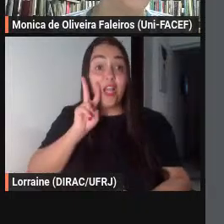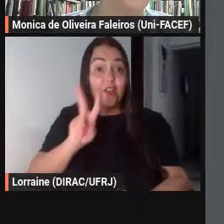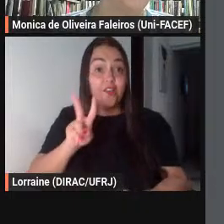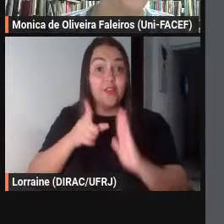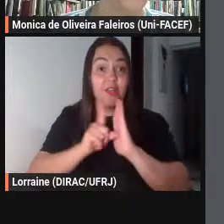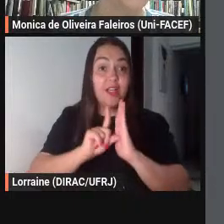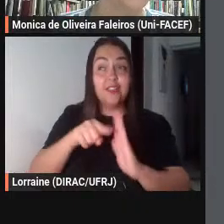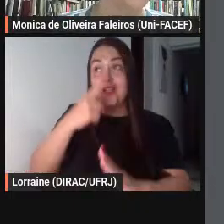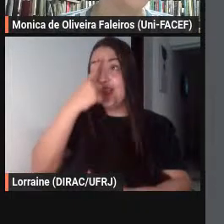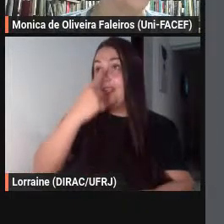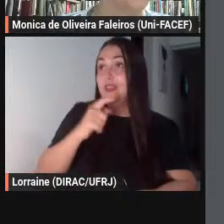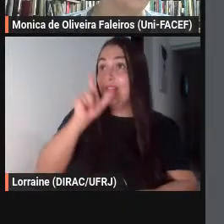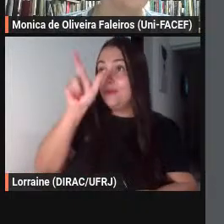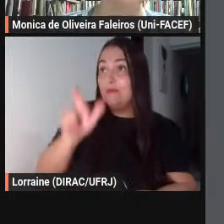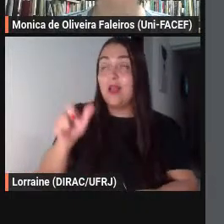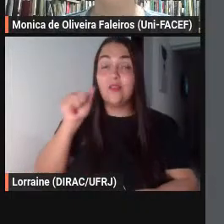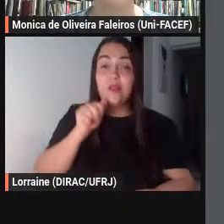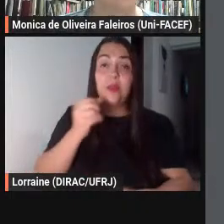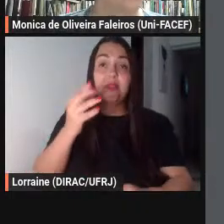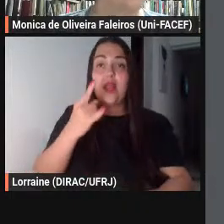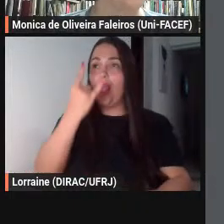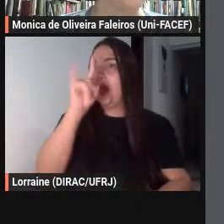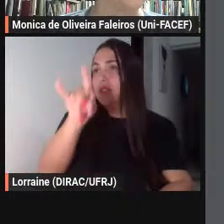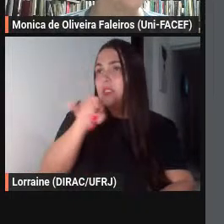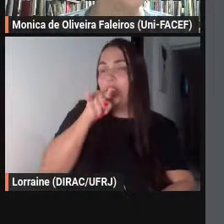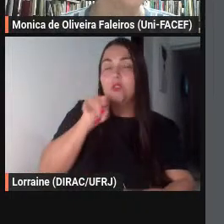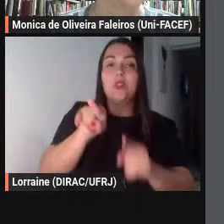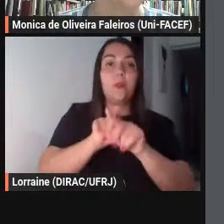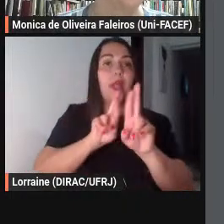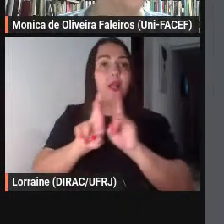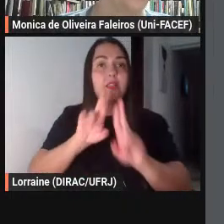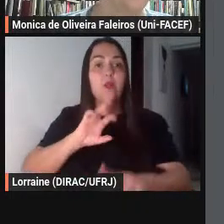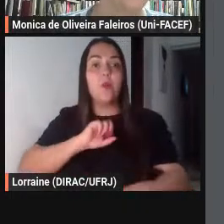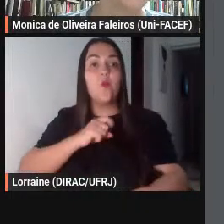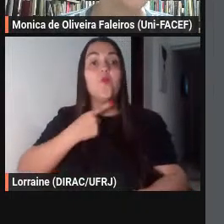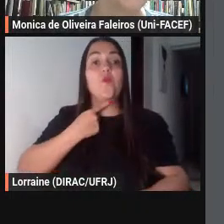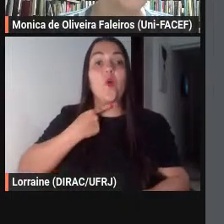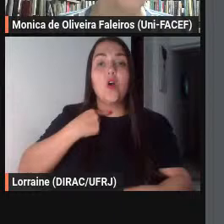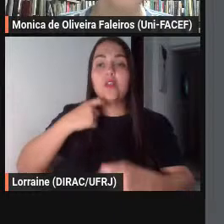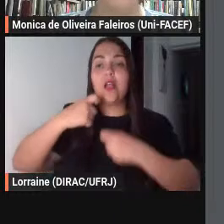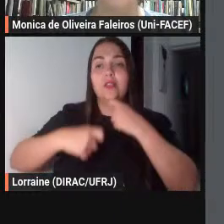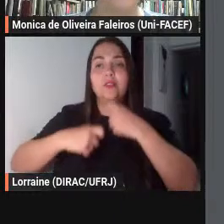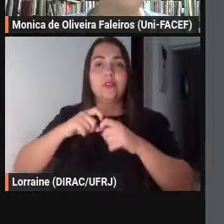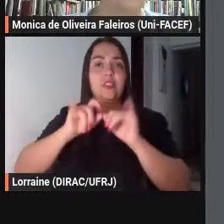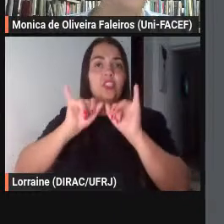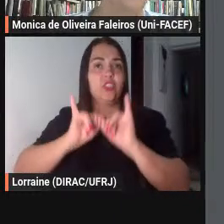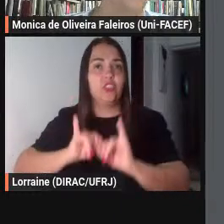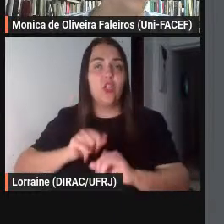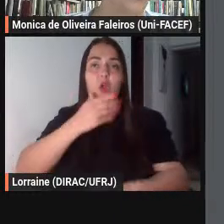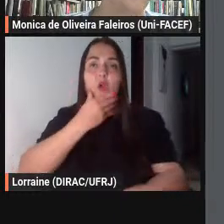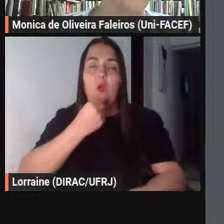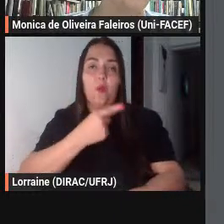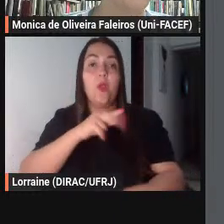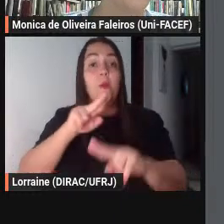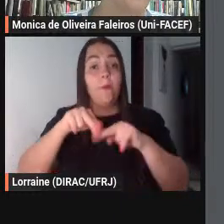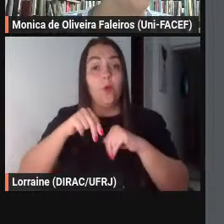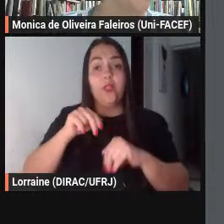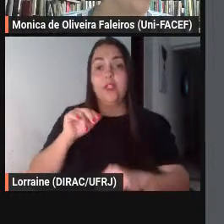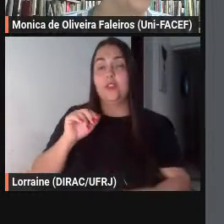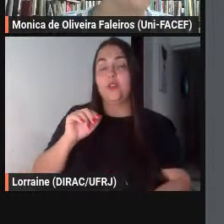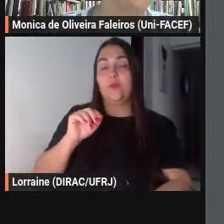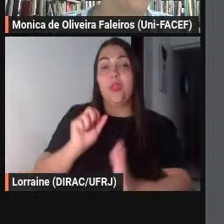feminina que provoca a sedução e a relação amorosa o desejo sexual no homem e assim a fábula fabulosa